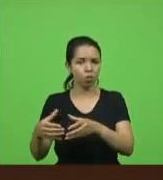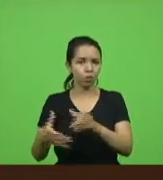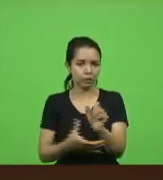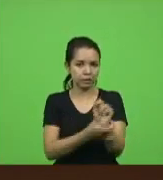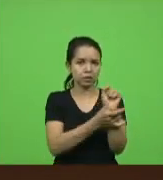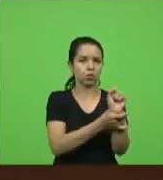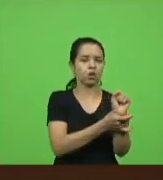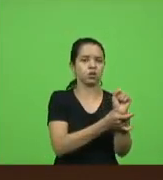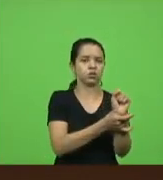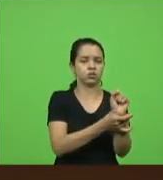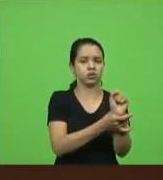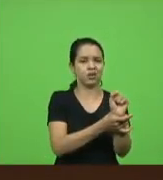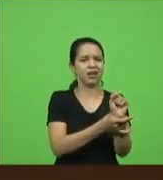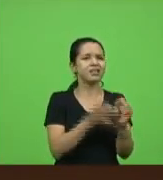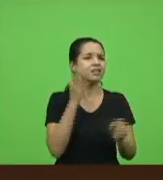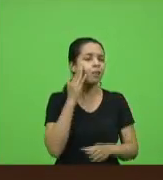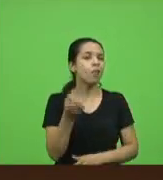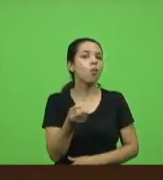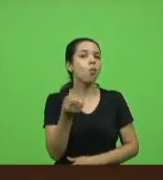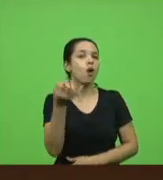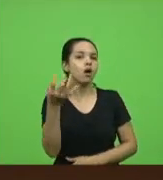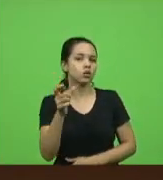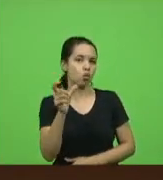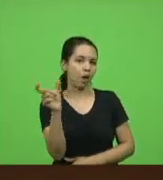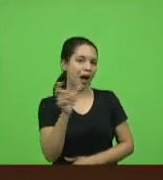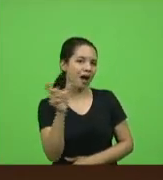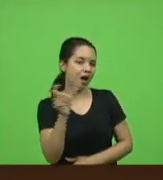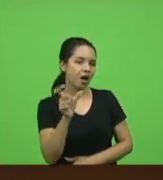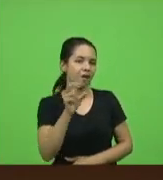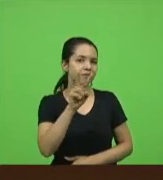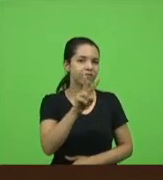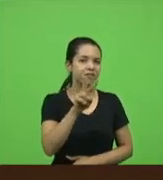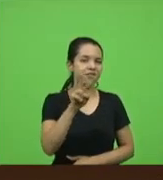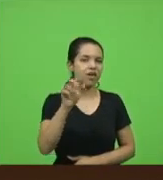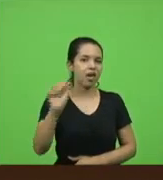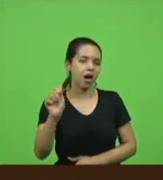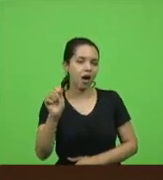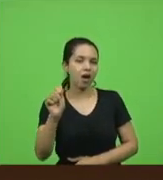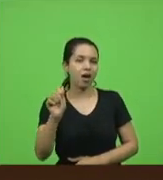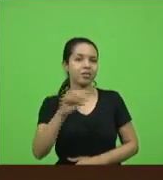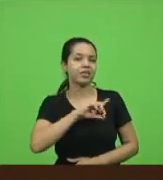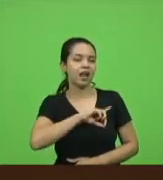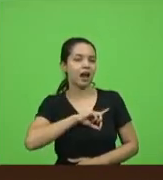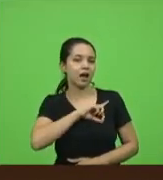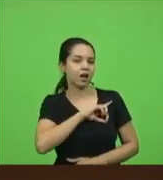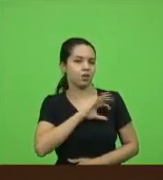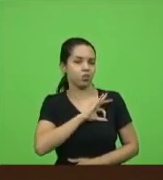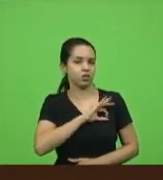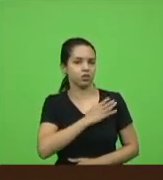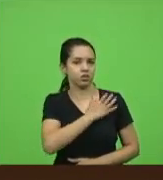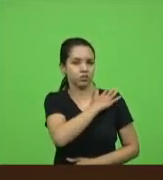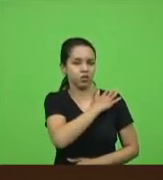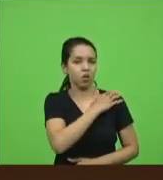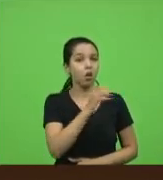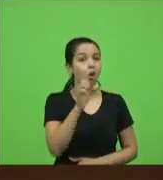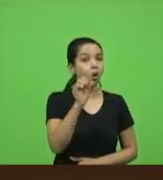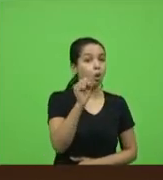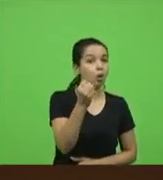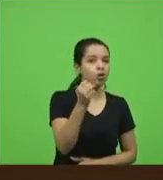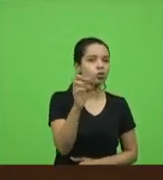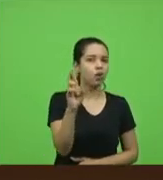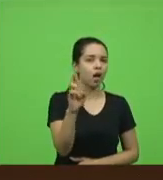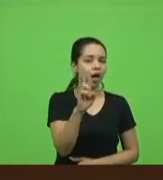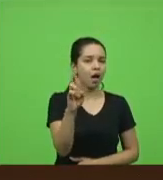o vale alimentação de um delegado da polícia por exemplo da polícia civil oito reais e dezesseis